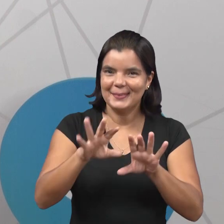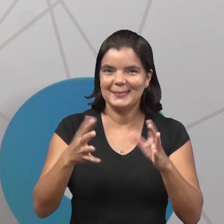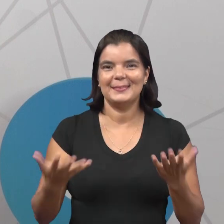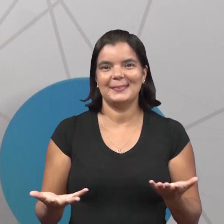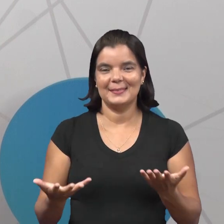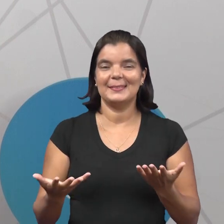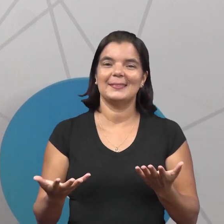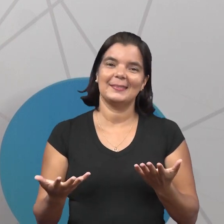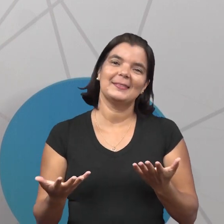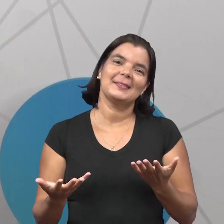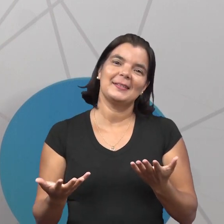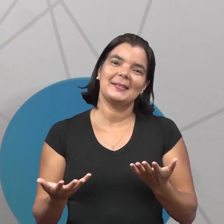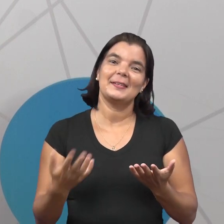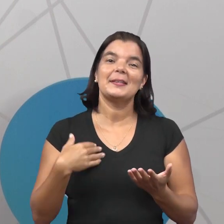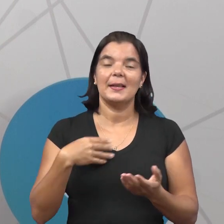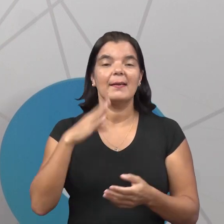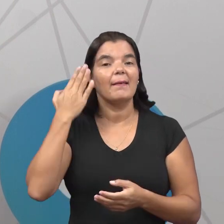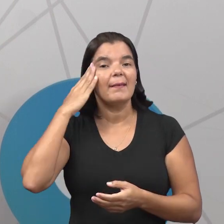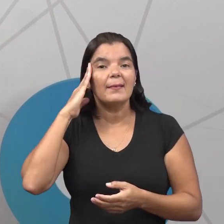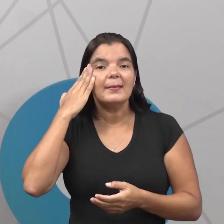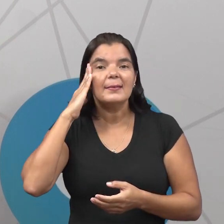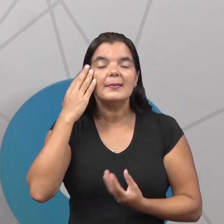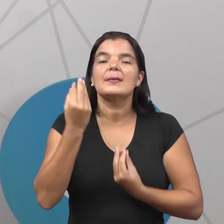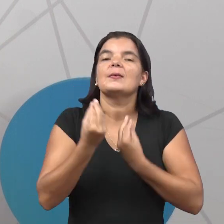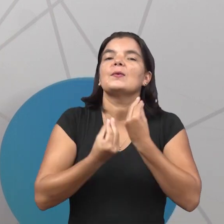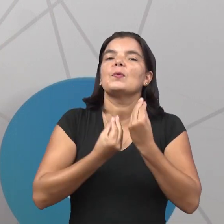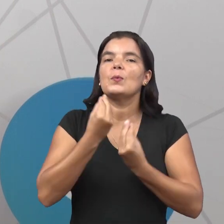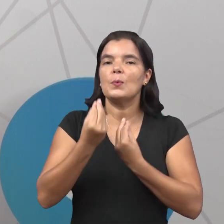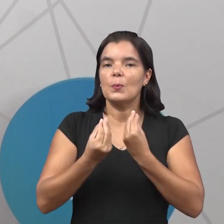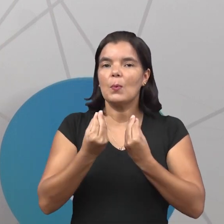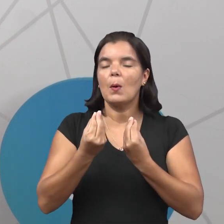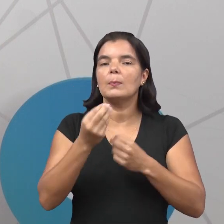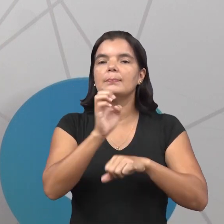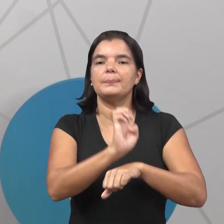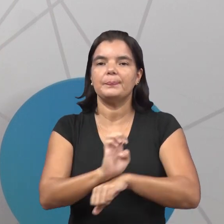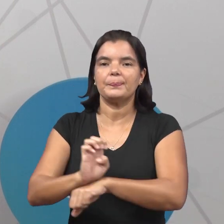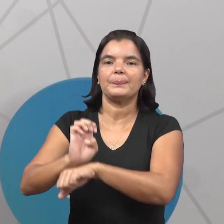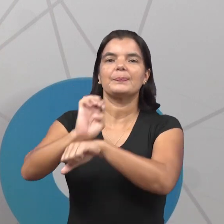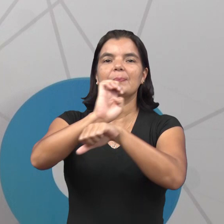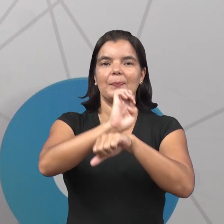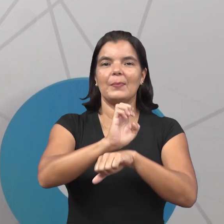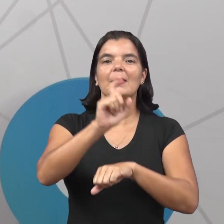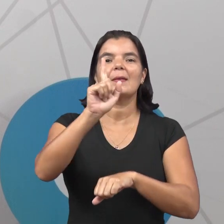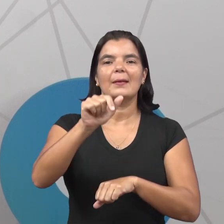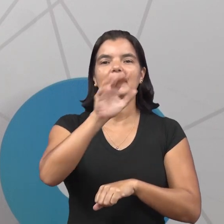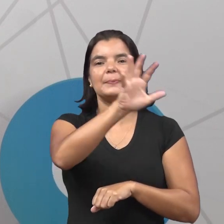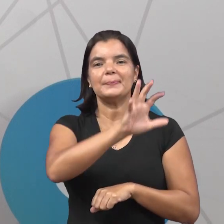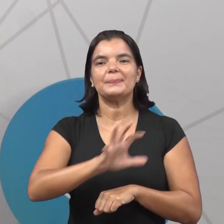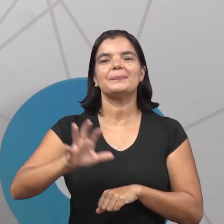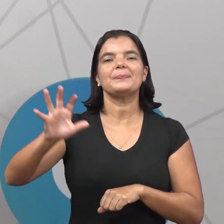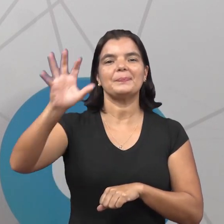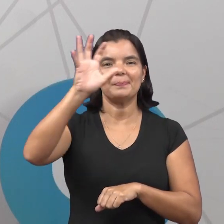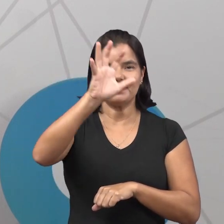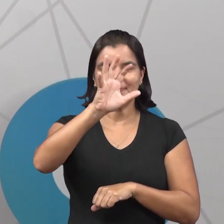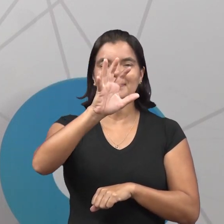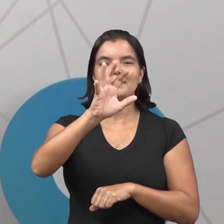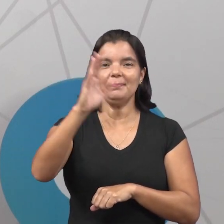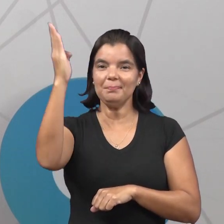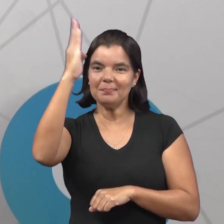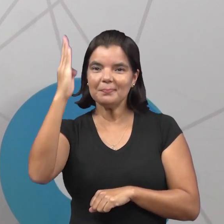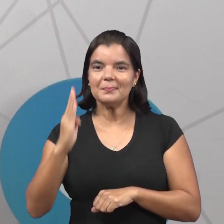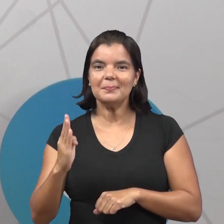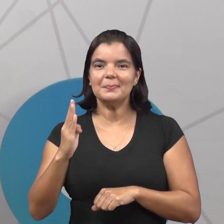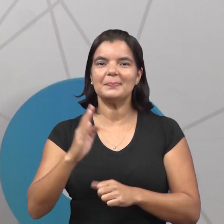que é compreender em que estados ou regiões estão os estados do